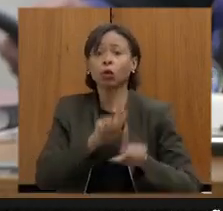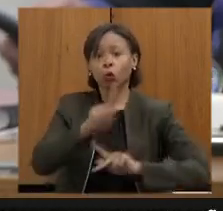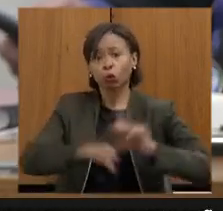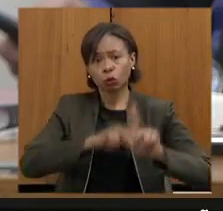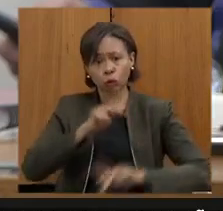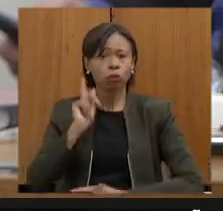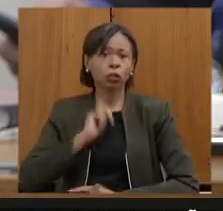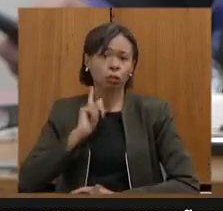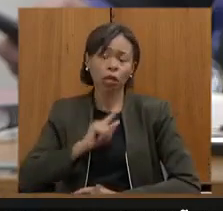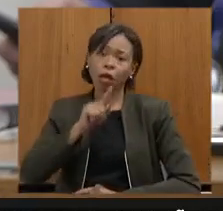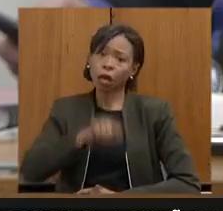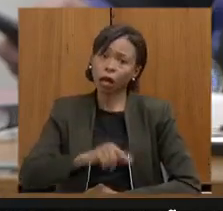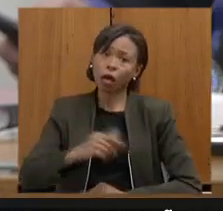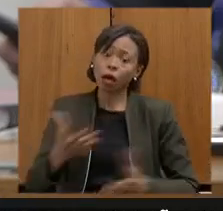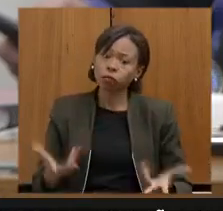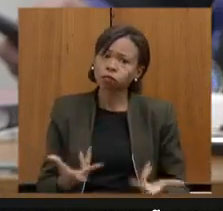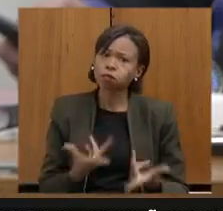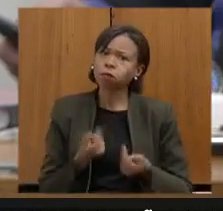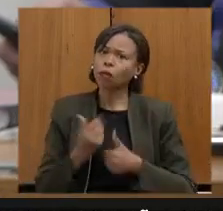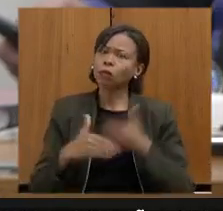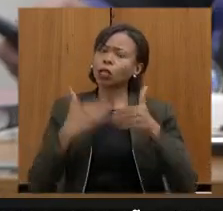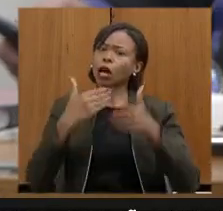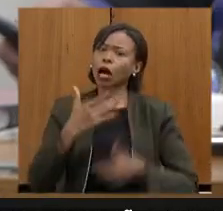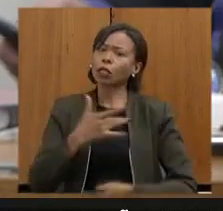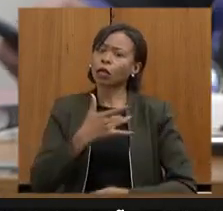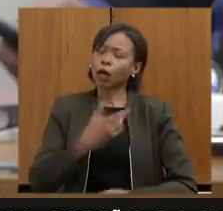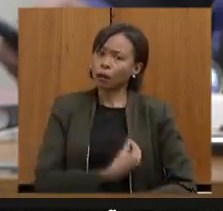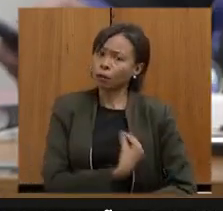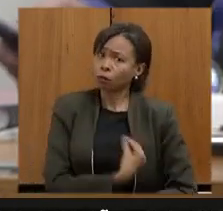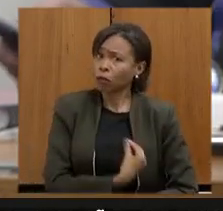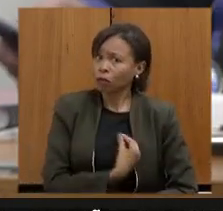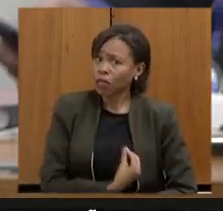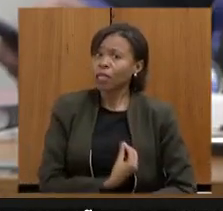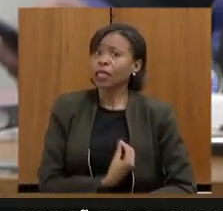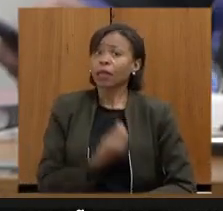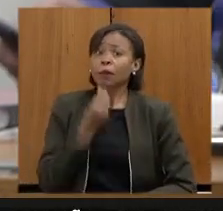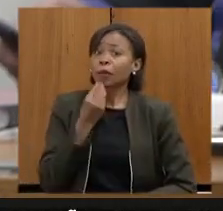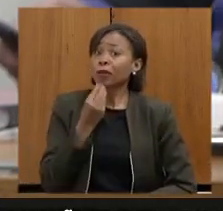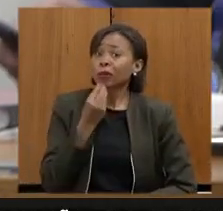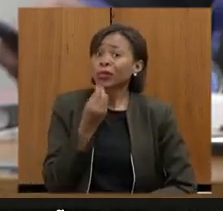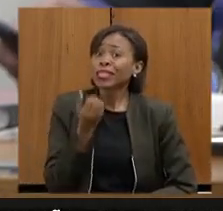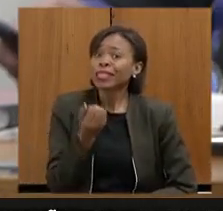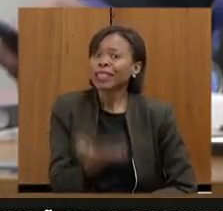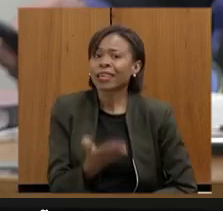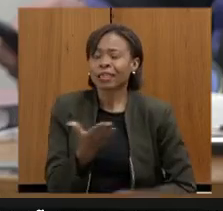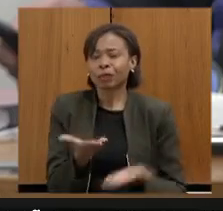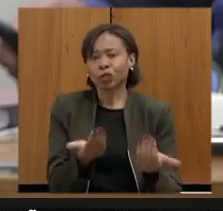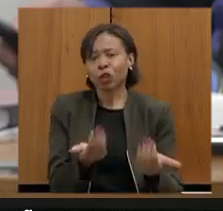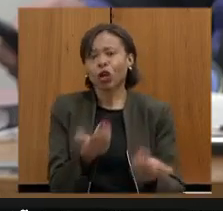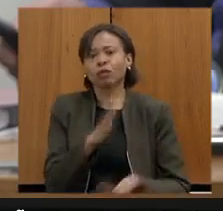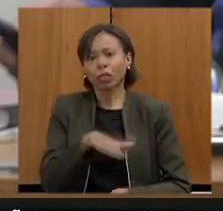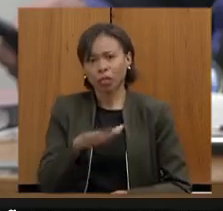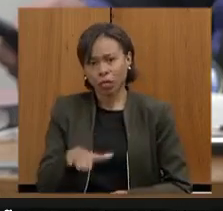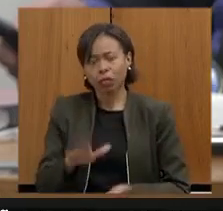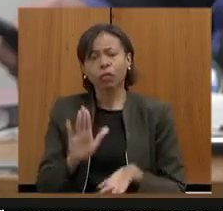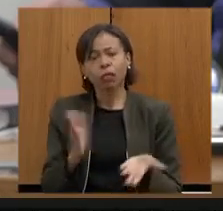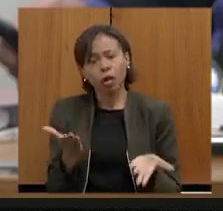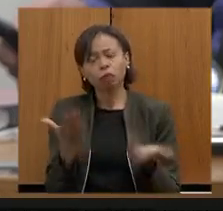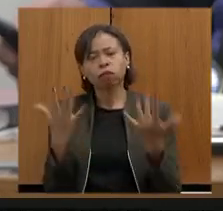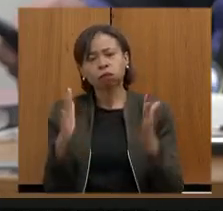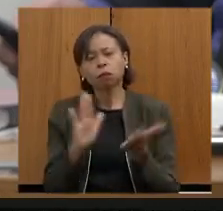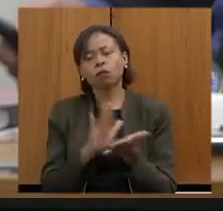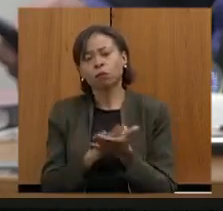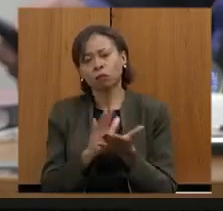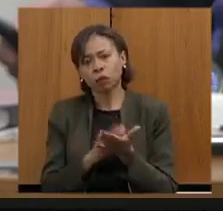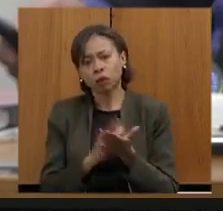melhoria de qualidade de vida, é mais oportunidades para as nossas crianças e jovens. Então, quero aqui parabenizar o